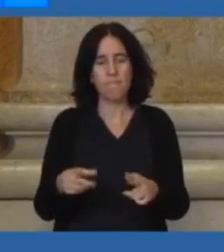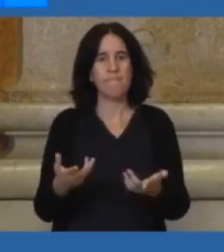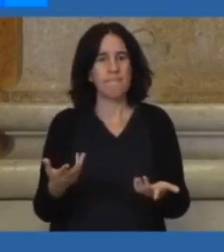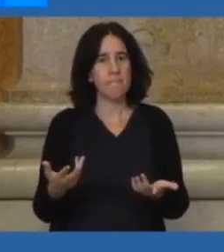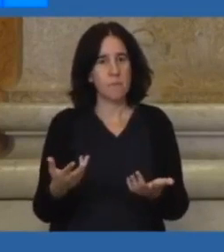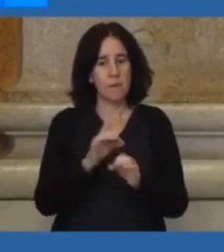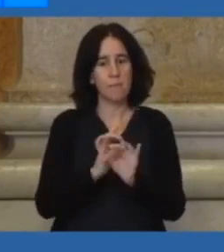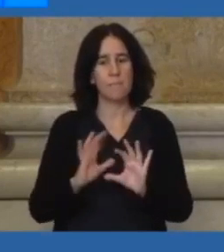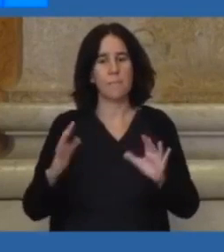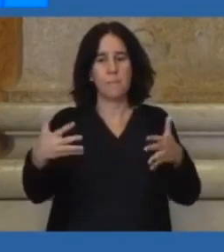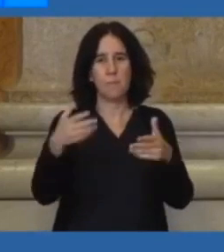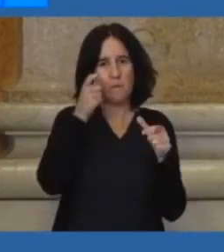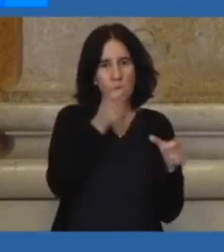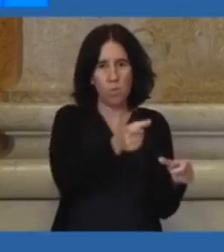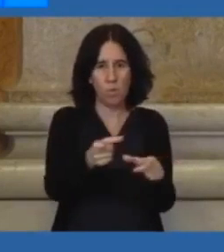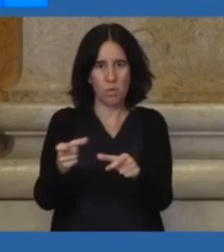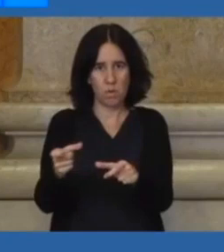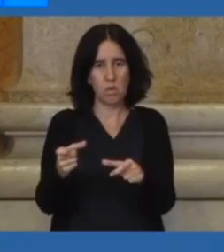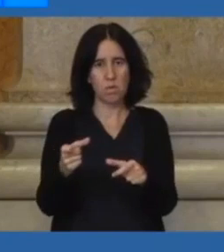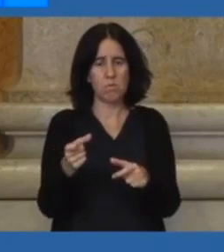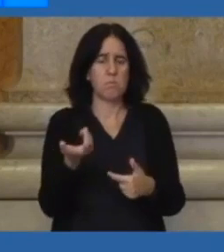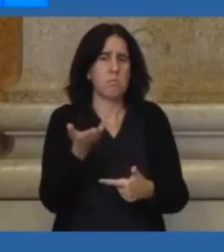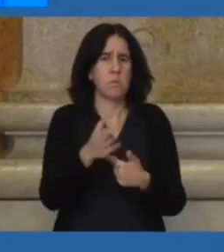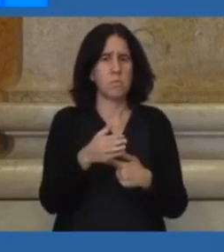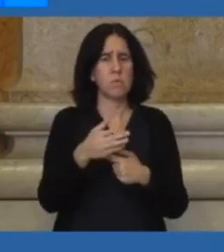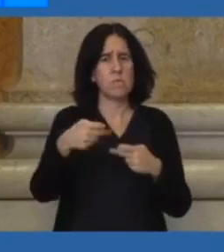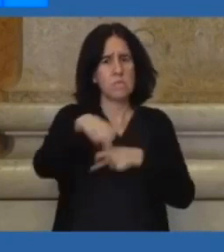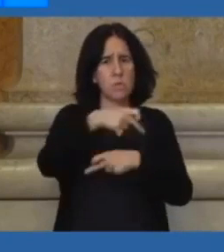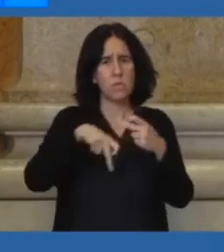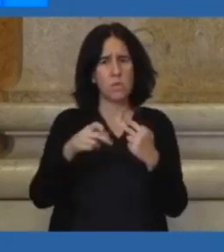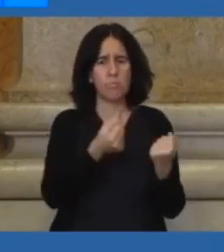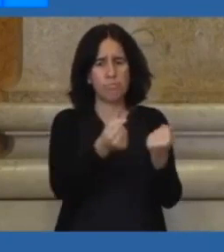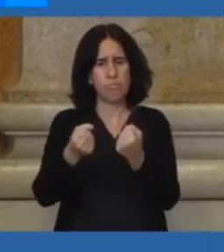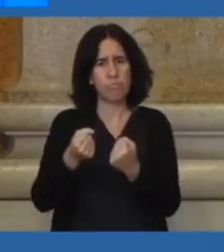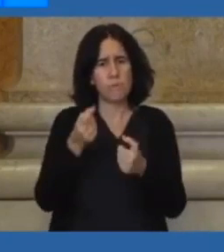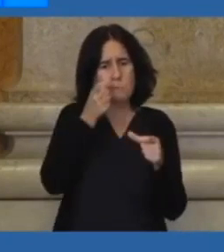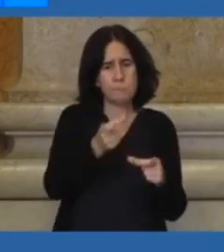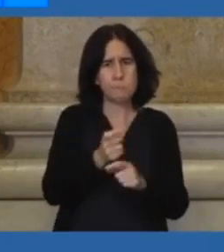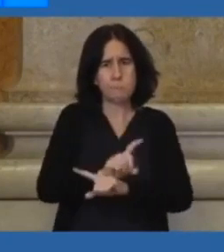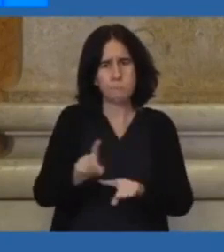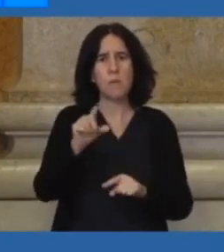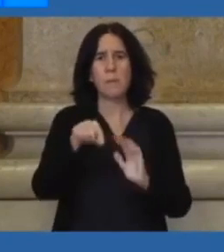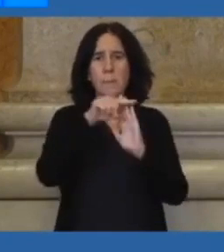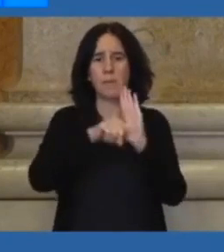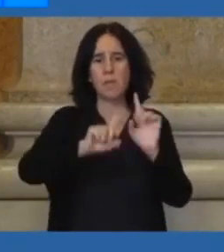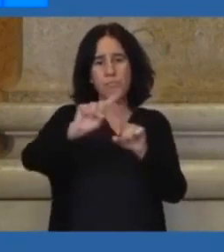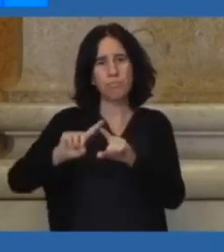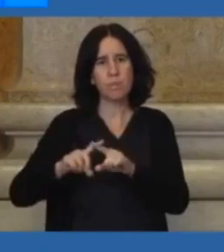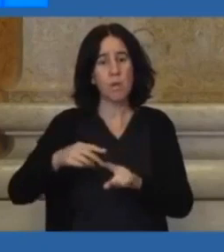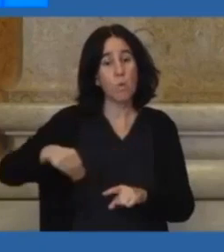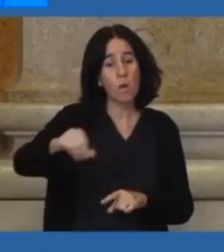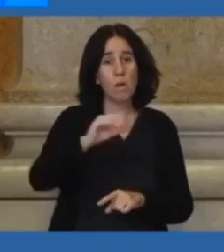conter a pandemia, desde as restrições de circulação a outras medidas que, em concreto e